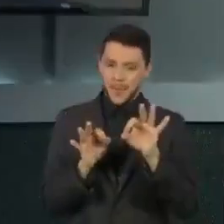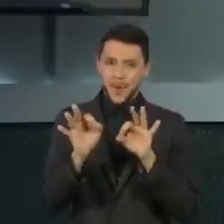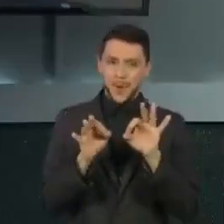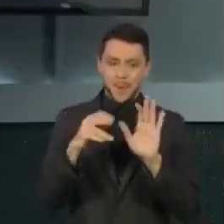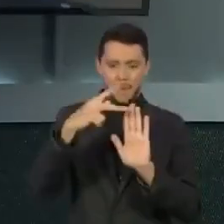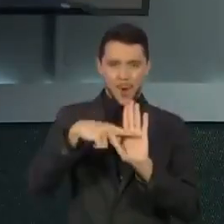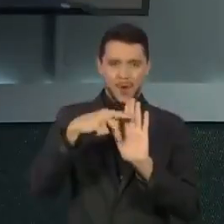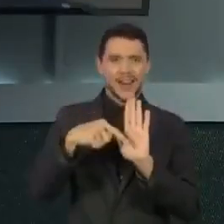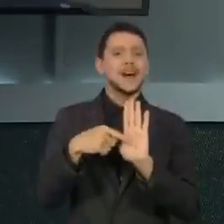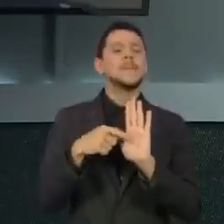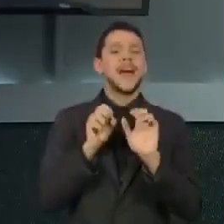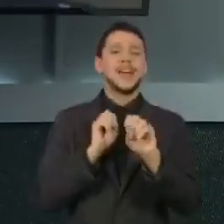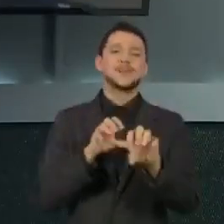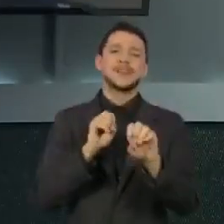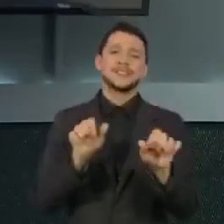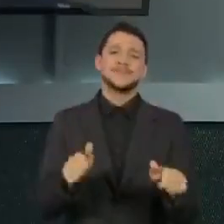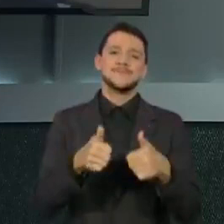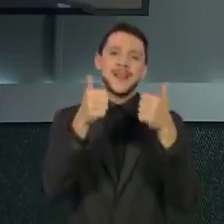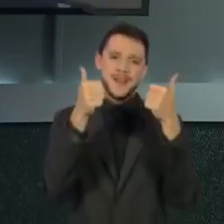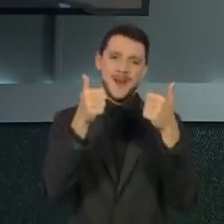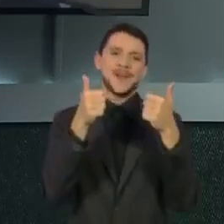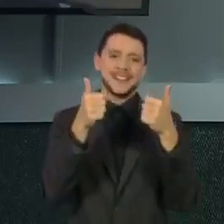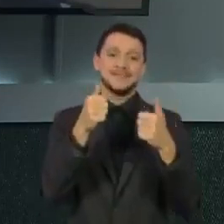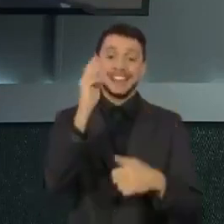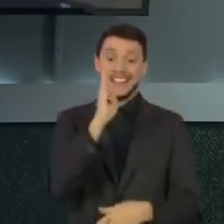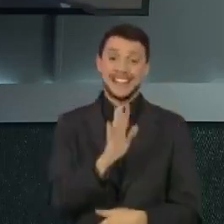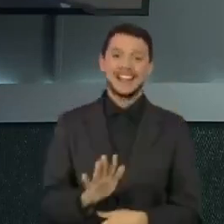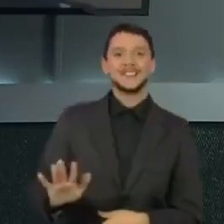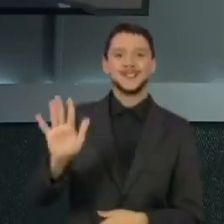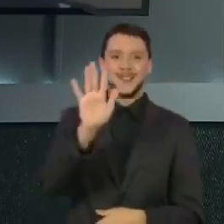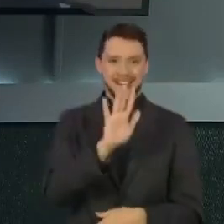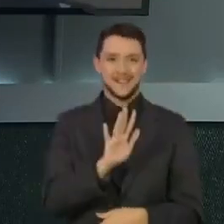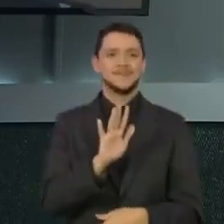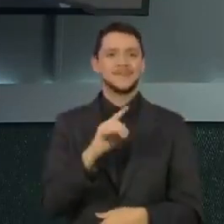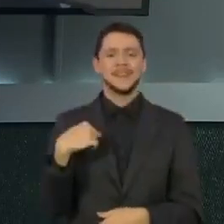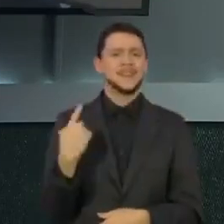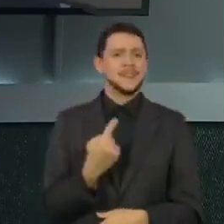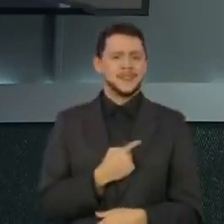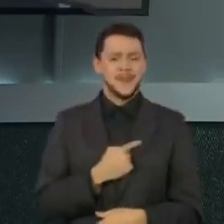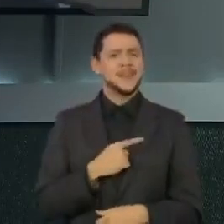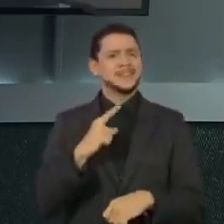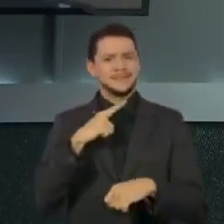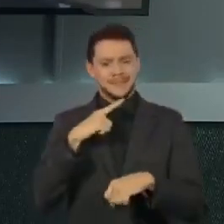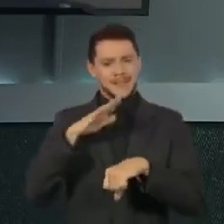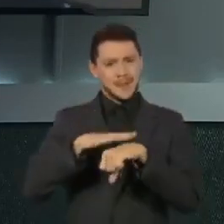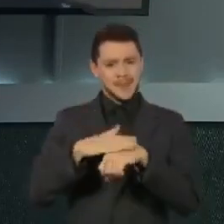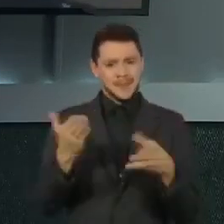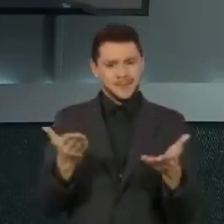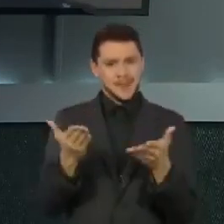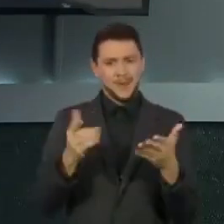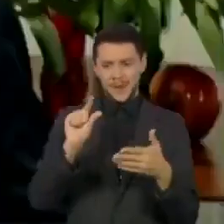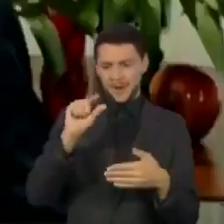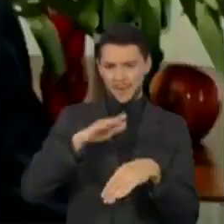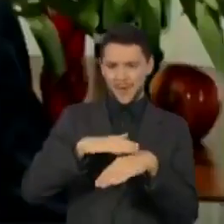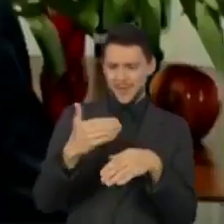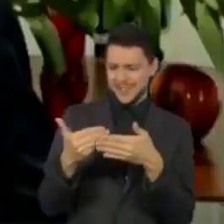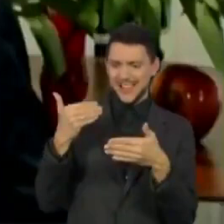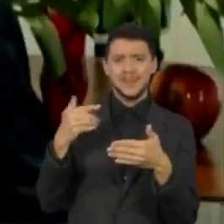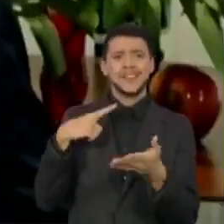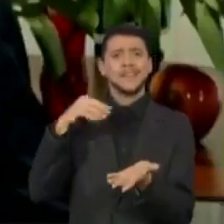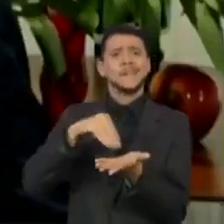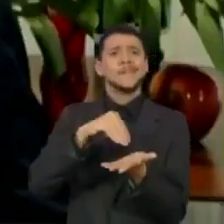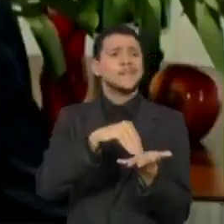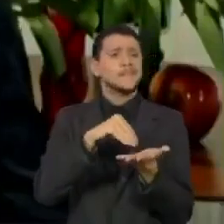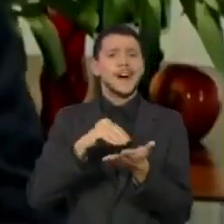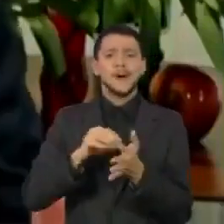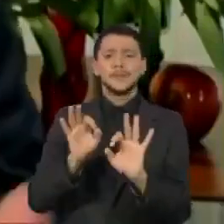e de um projeto de educação nacional. Nós estamos vivenciando, nos tempos mais recentes, a ausência de